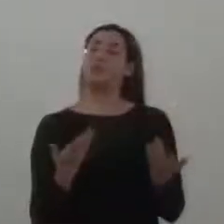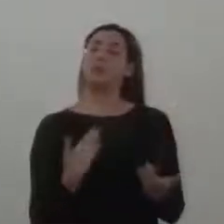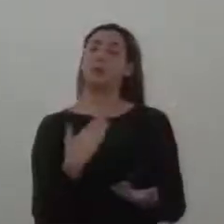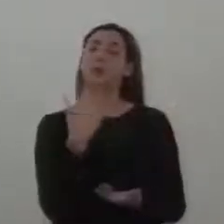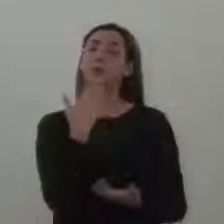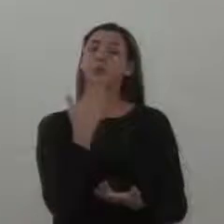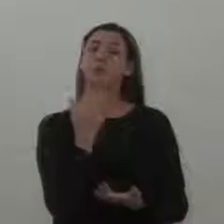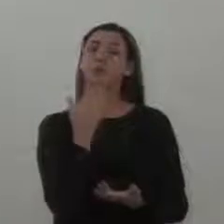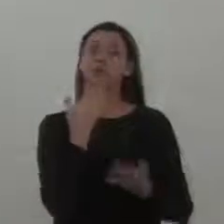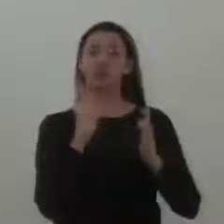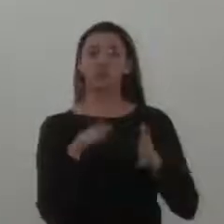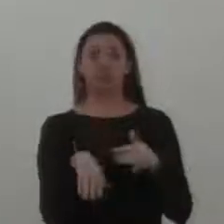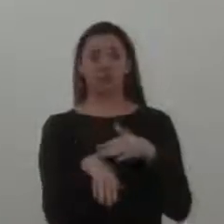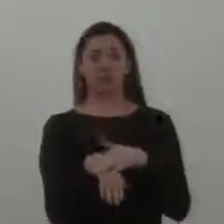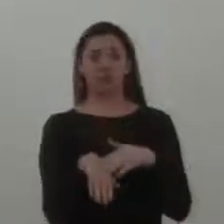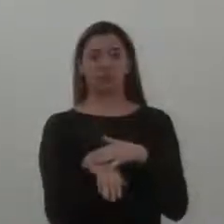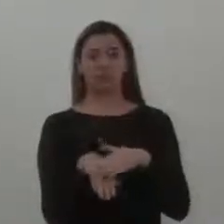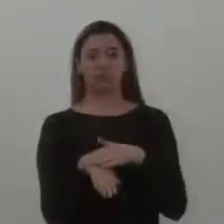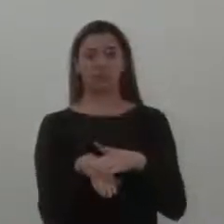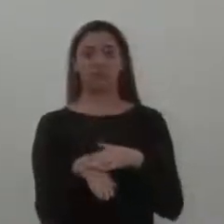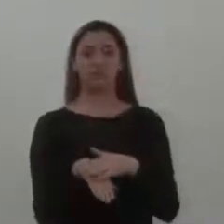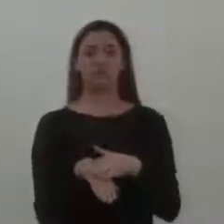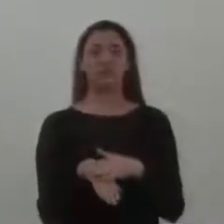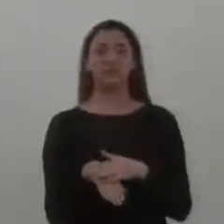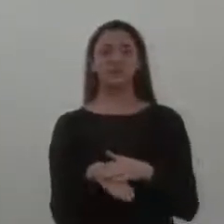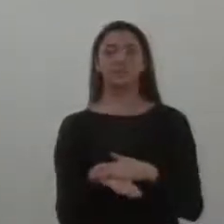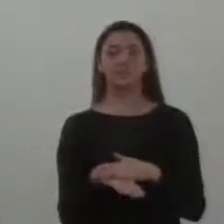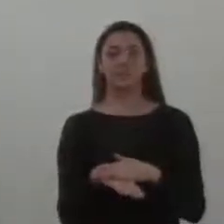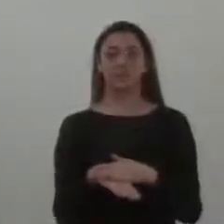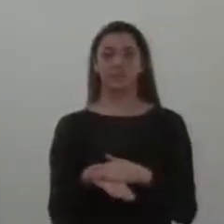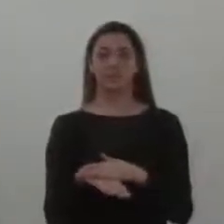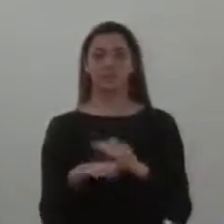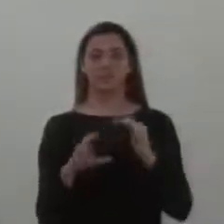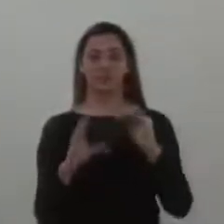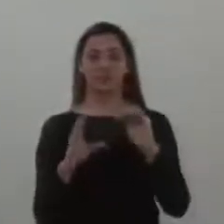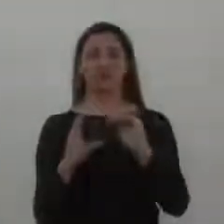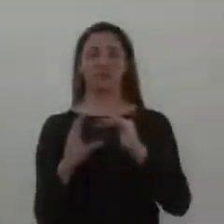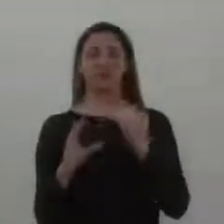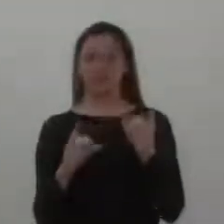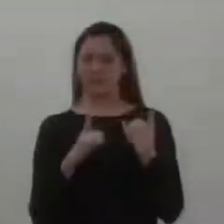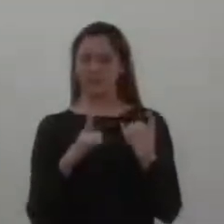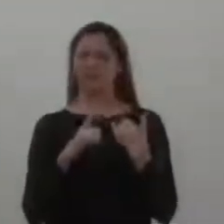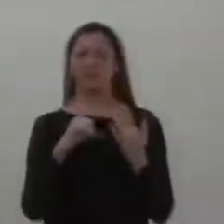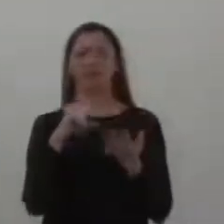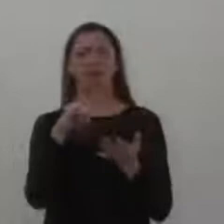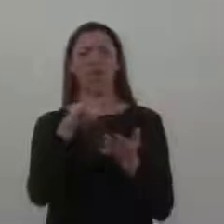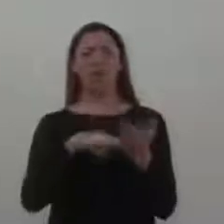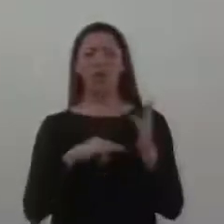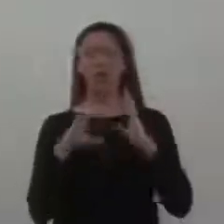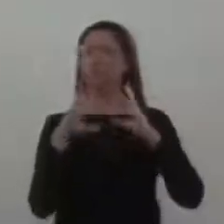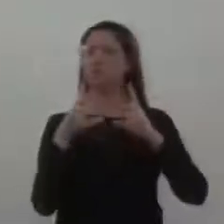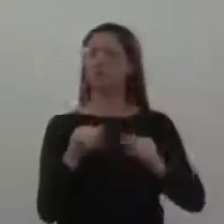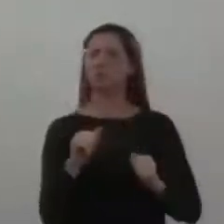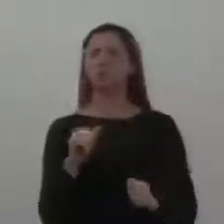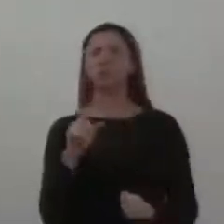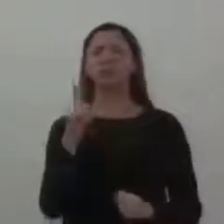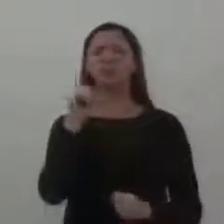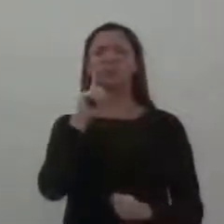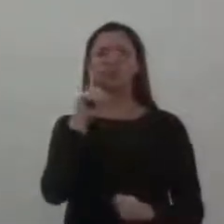eu pedi o engenheiro responsável e não me mandaram. Então, eu tenho tudo aqui, as planilhas, tem a data de quando foi enviado, 2019,